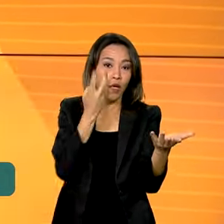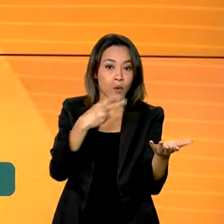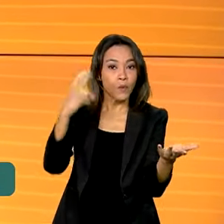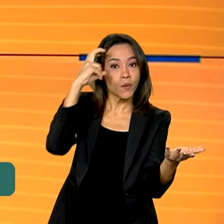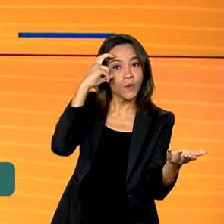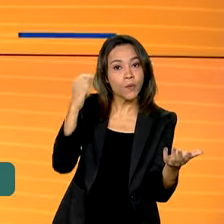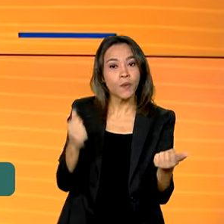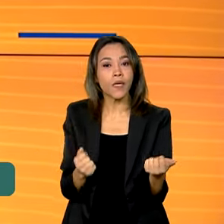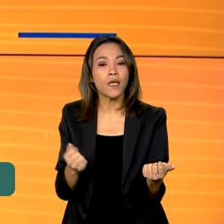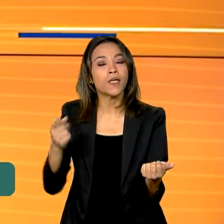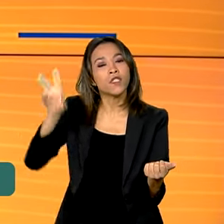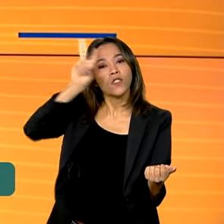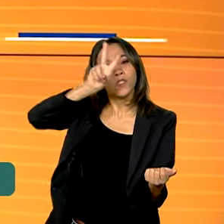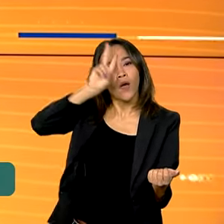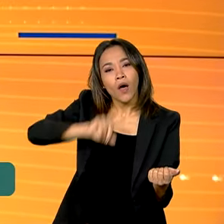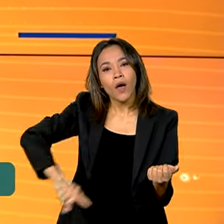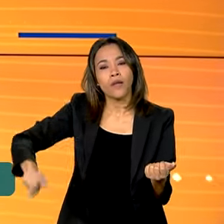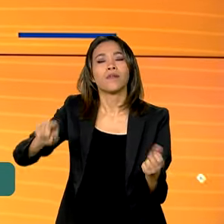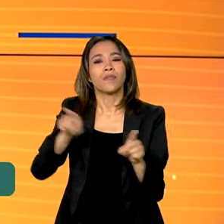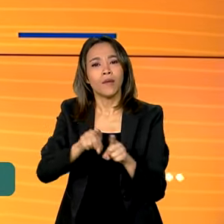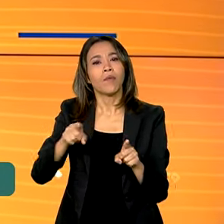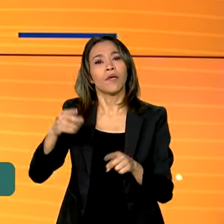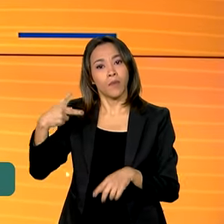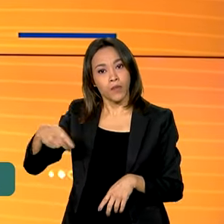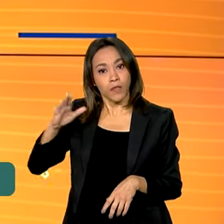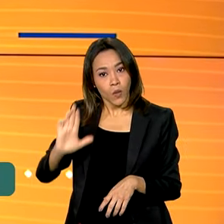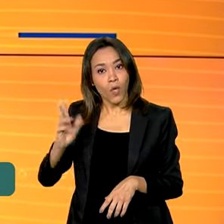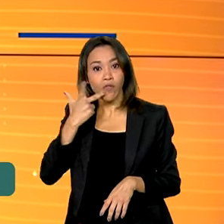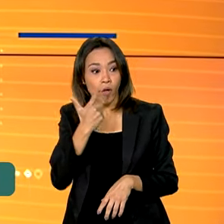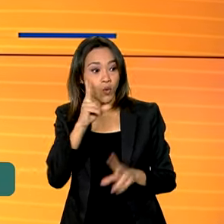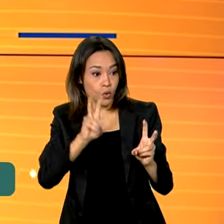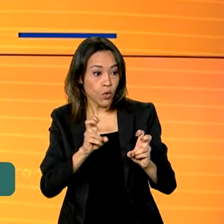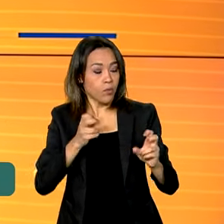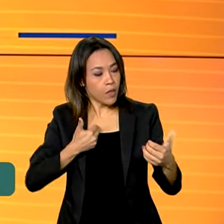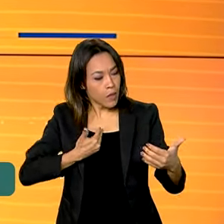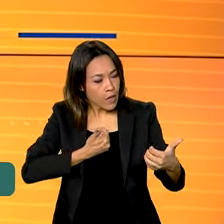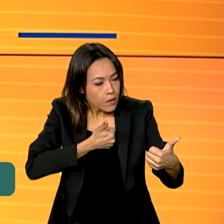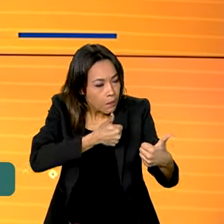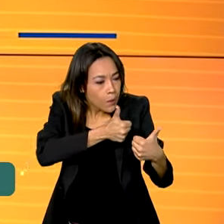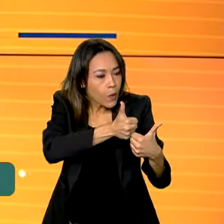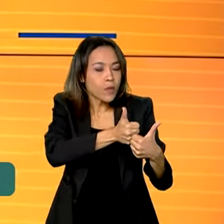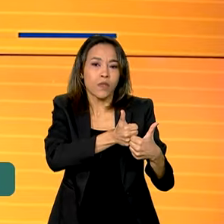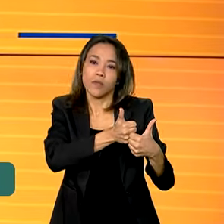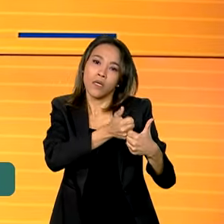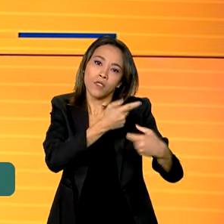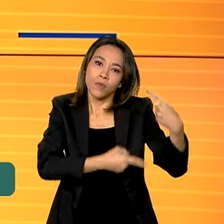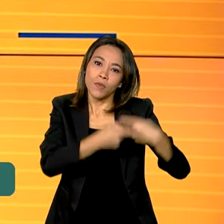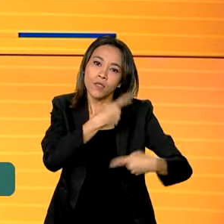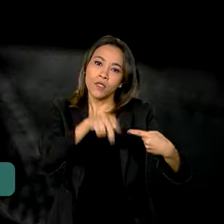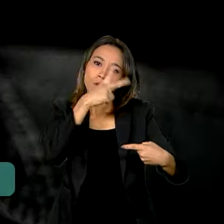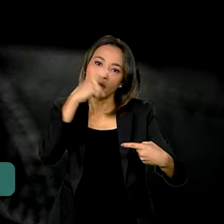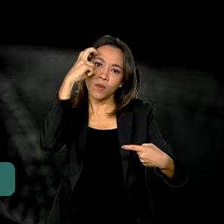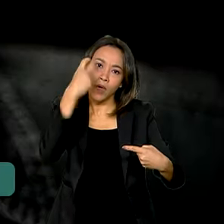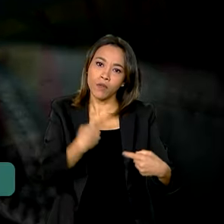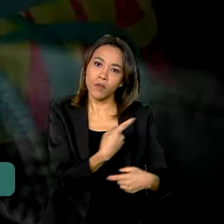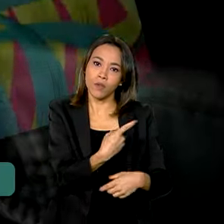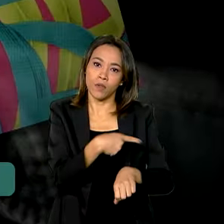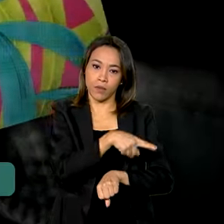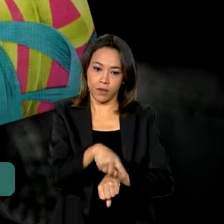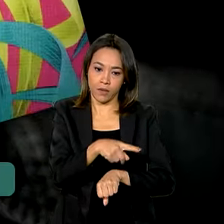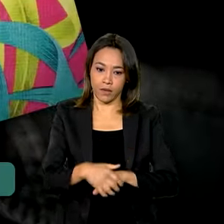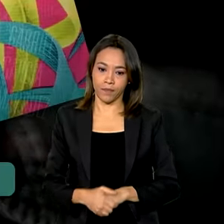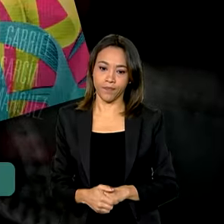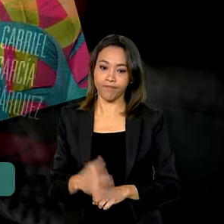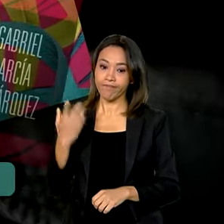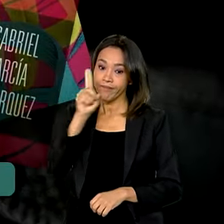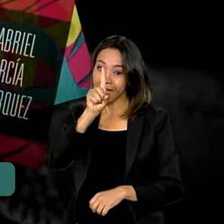história. Lula falou sobre o estreitamento político, econômico e cultural dos dois países. 100 anos de